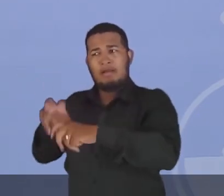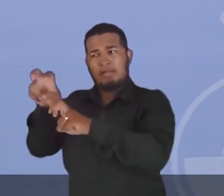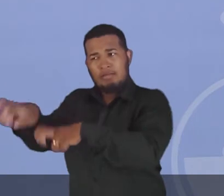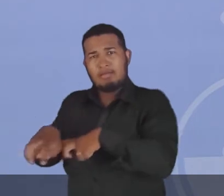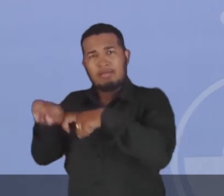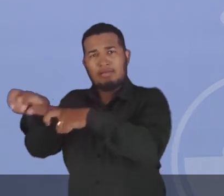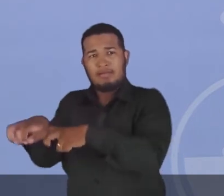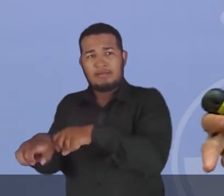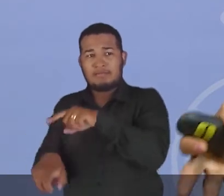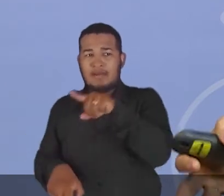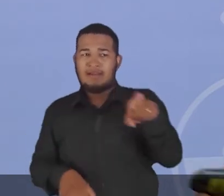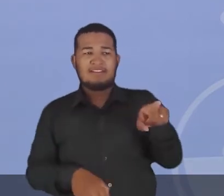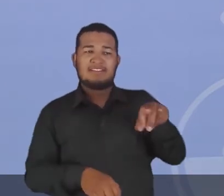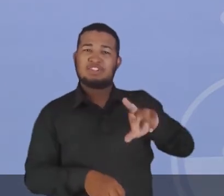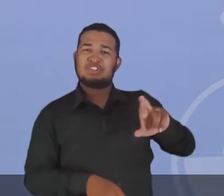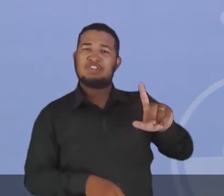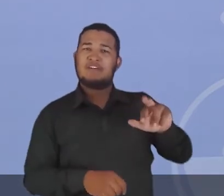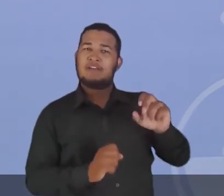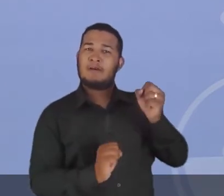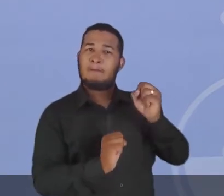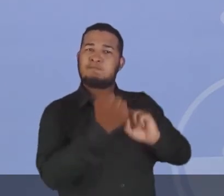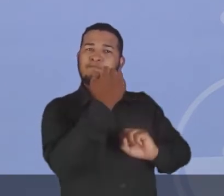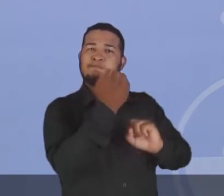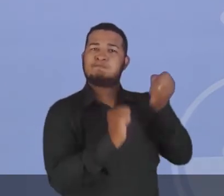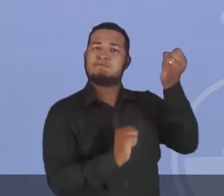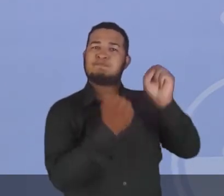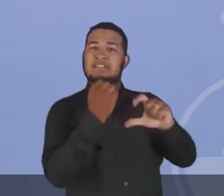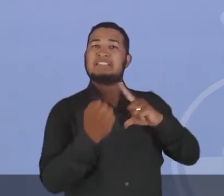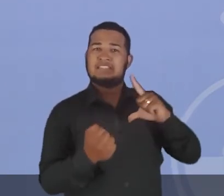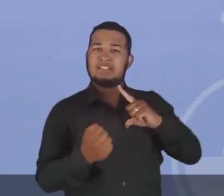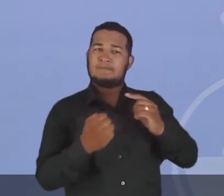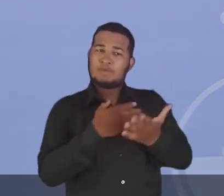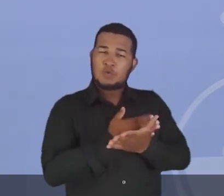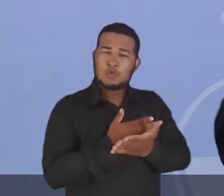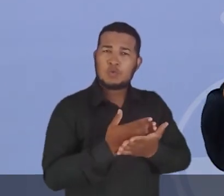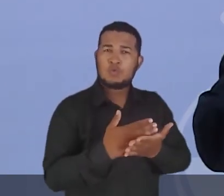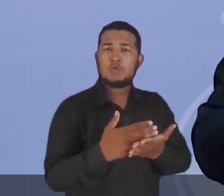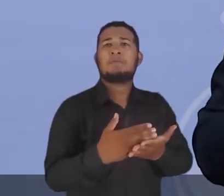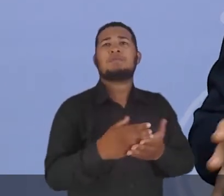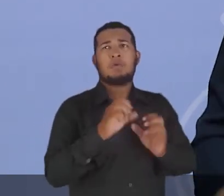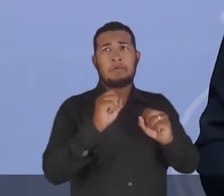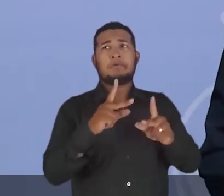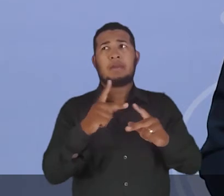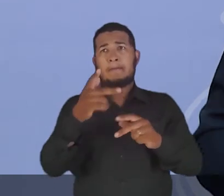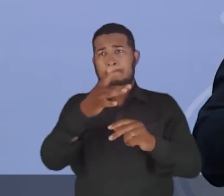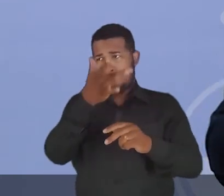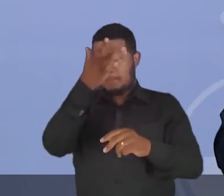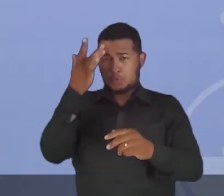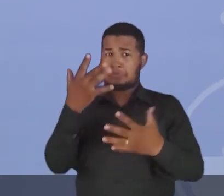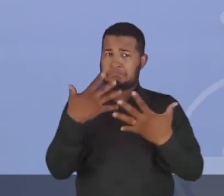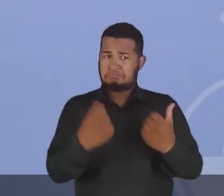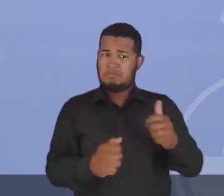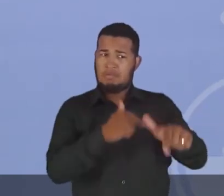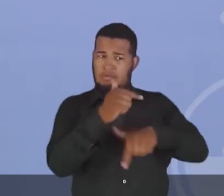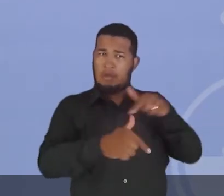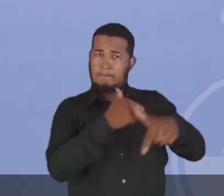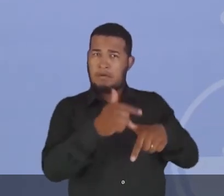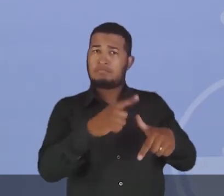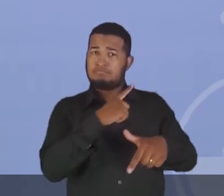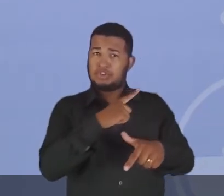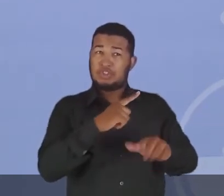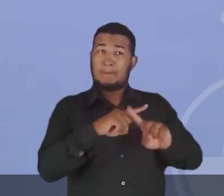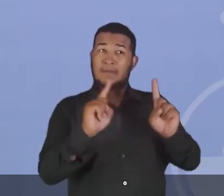a cidade não, ela estava se industrializando. No início desse processo até absorveu parte dessa mão de obra.